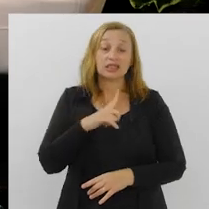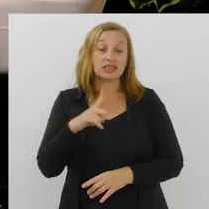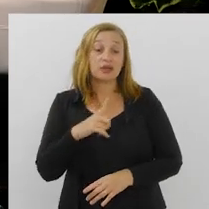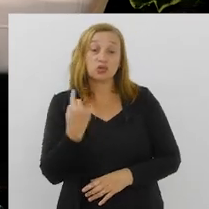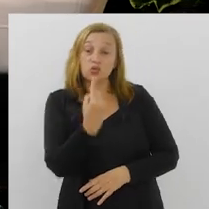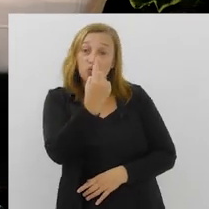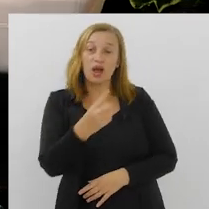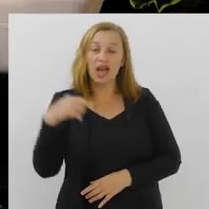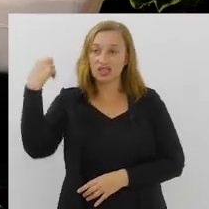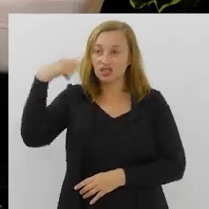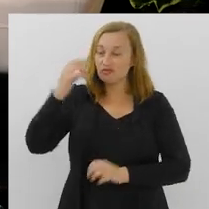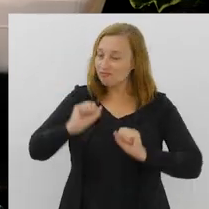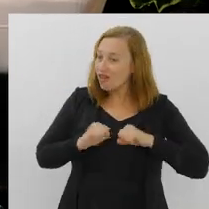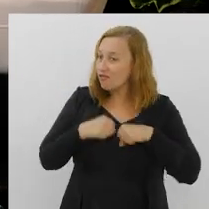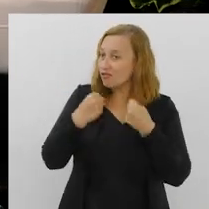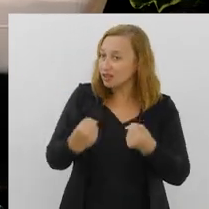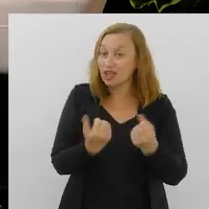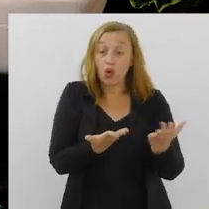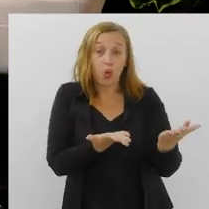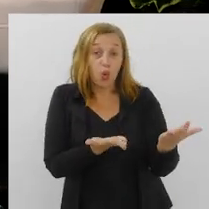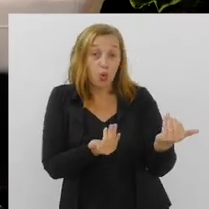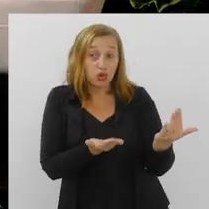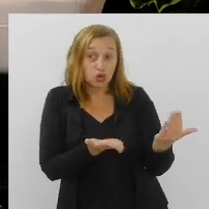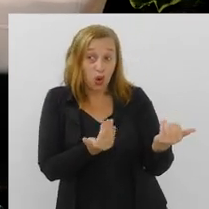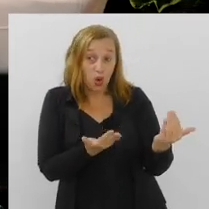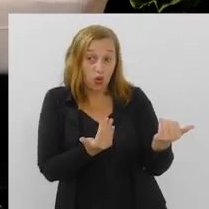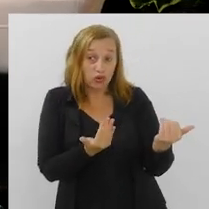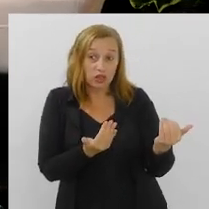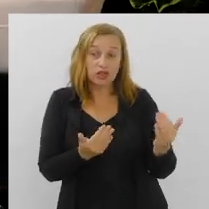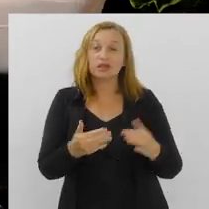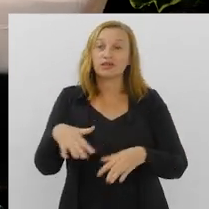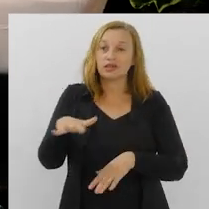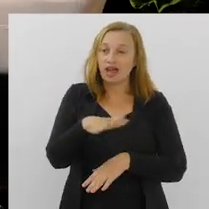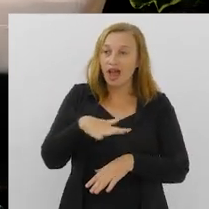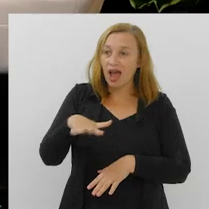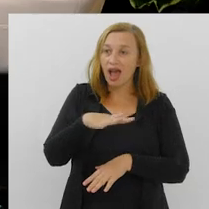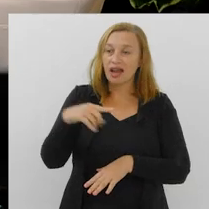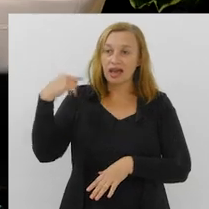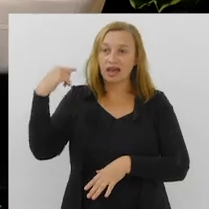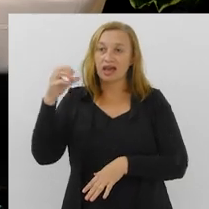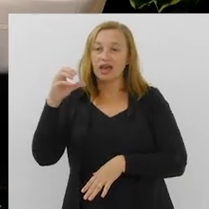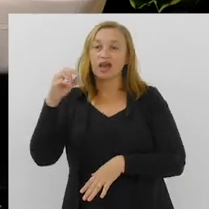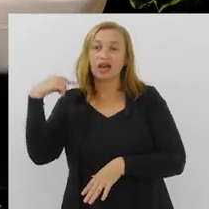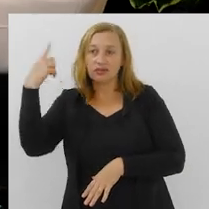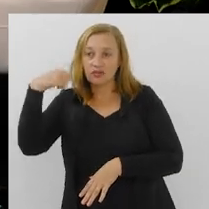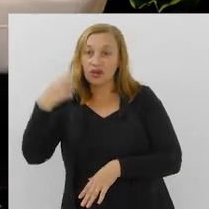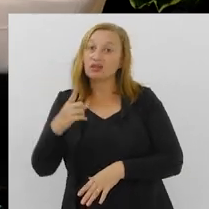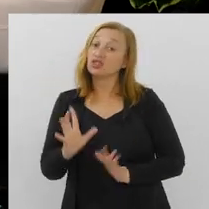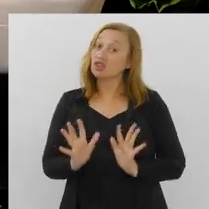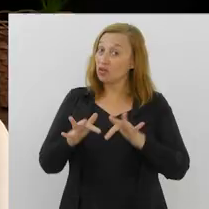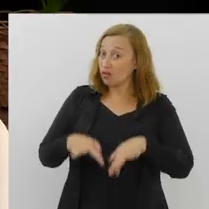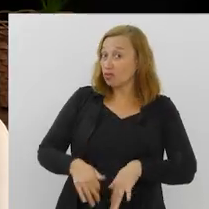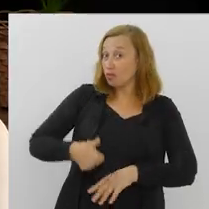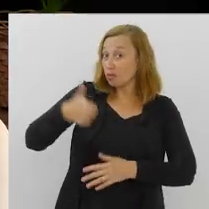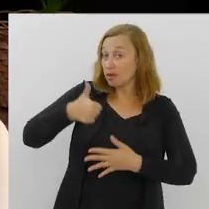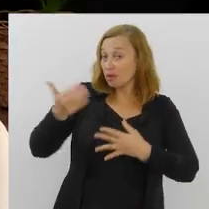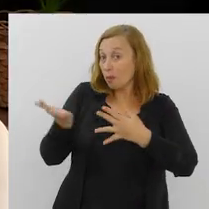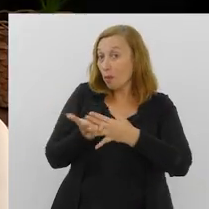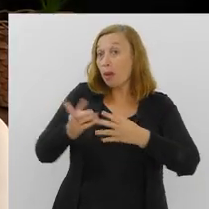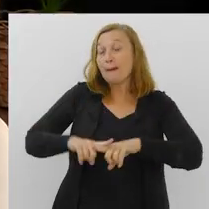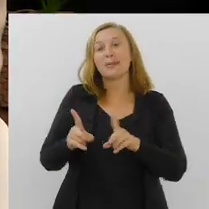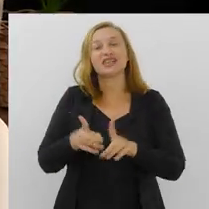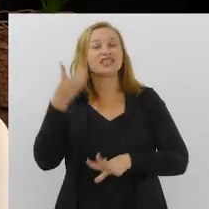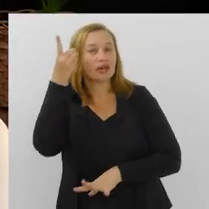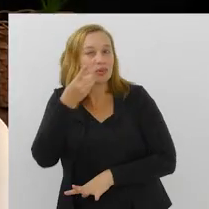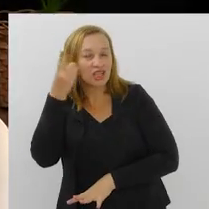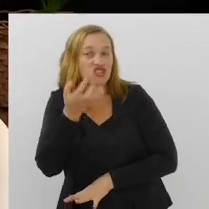advogado, né? E aqui nós temos uma advogada defendendo a juventude na advocacia. Bom, a gente vai chegando aqui ao final do